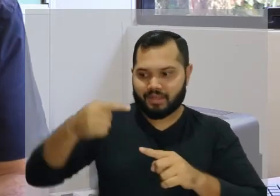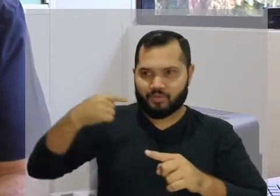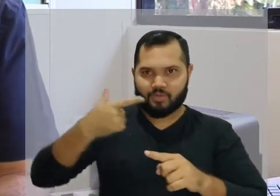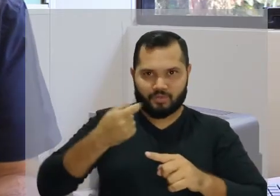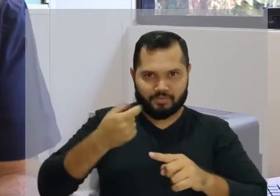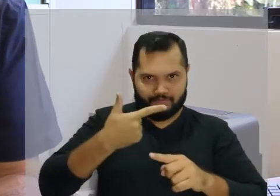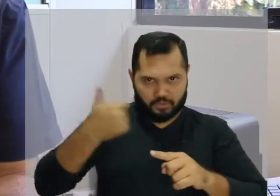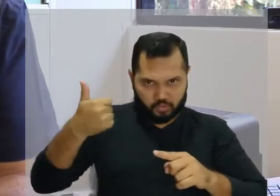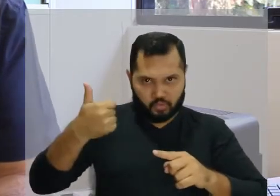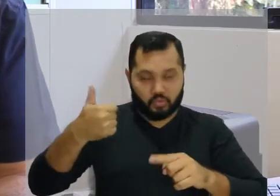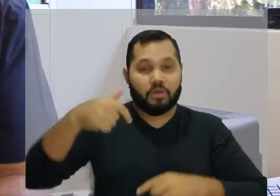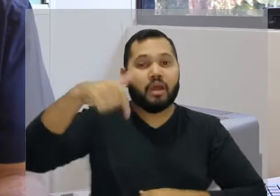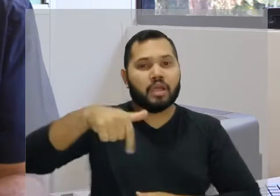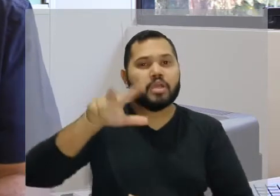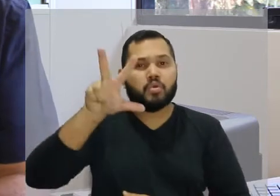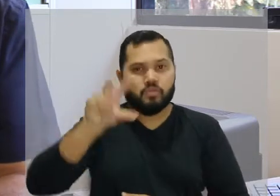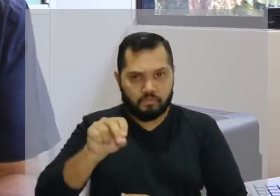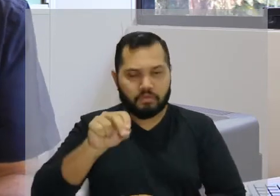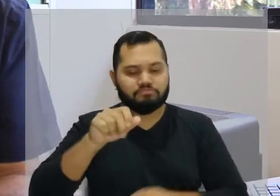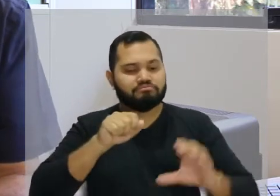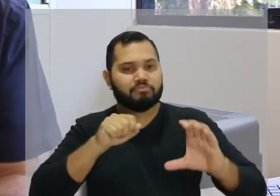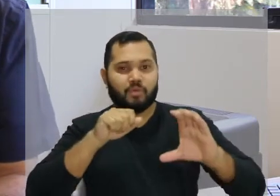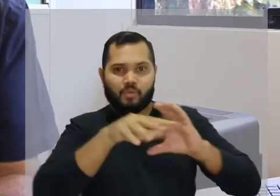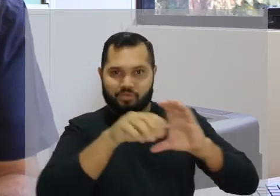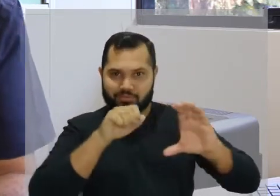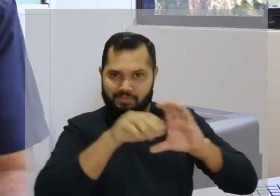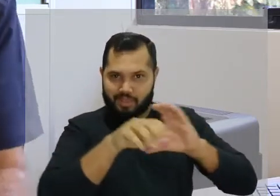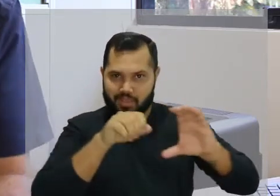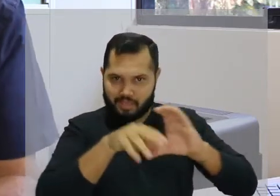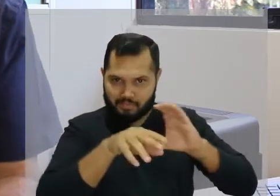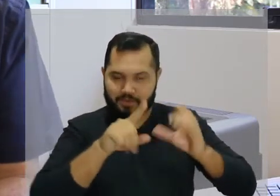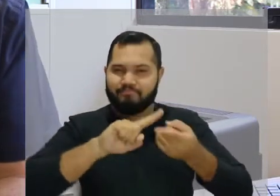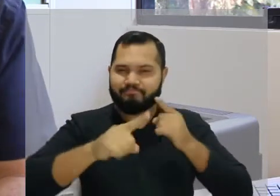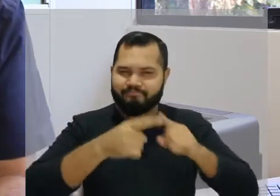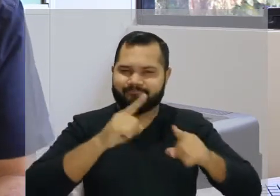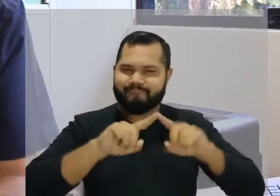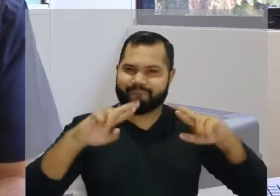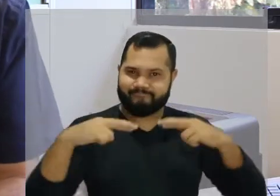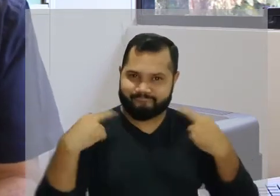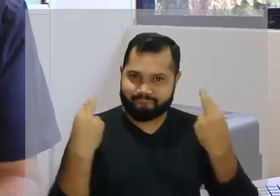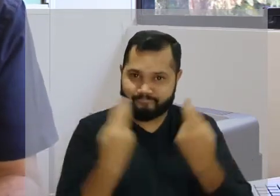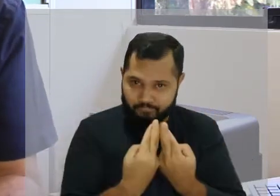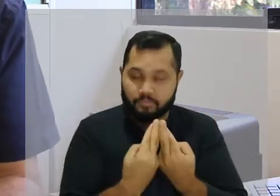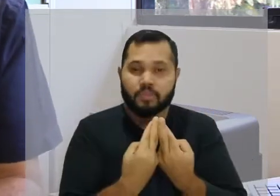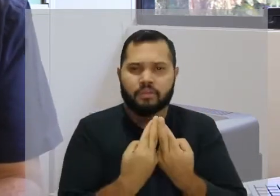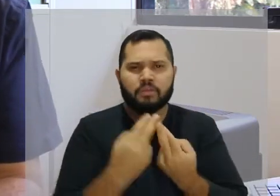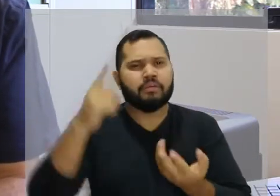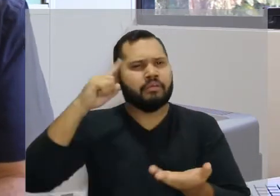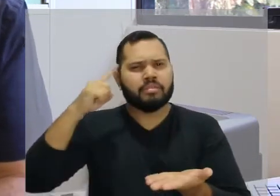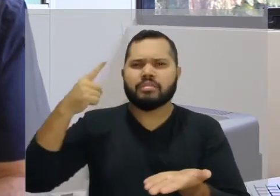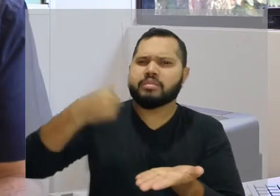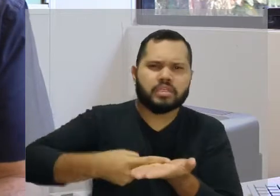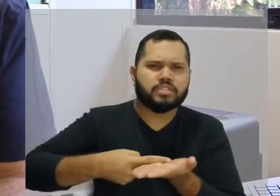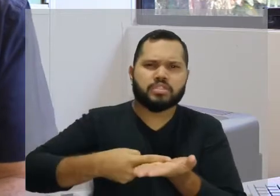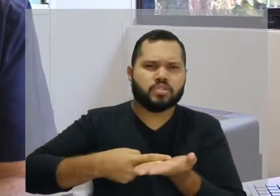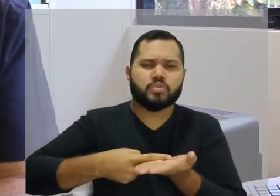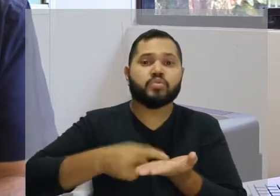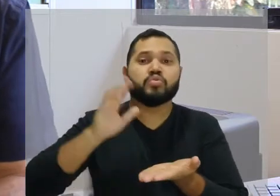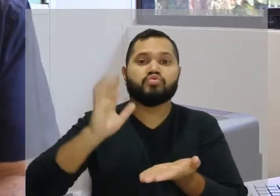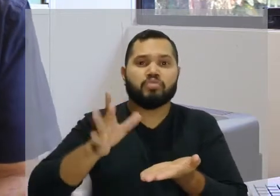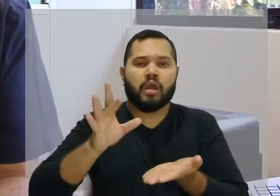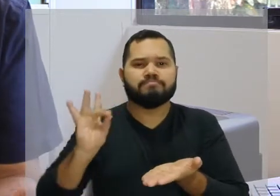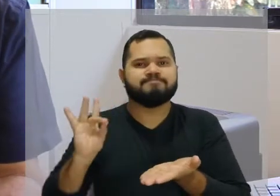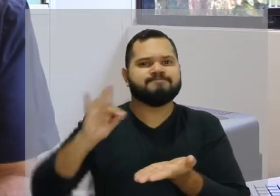2021, a universidade, por meio do Conselho de Ensino, Pesquisa, Extensão e CONCEC, reuniu e